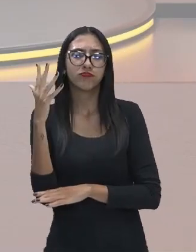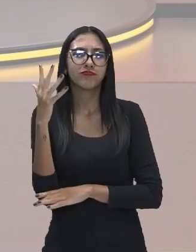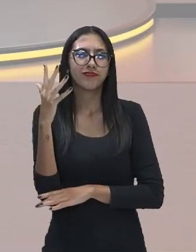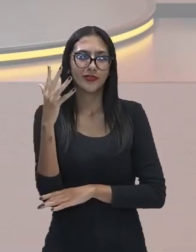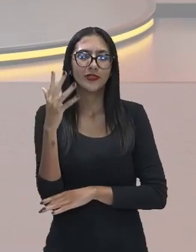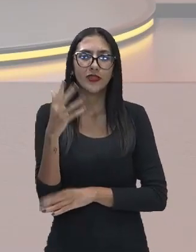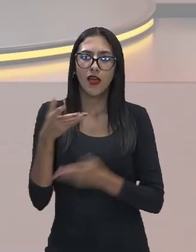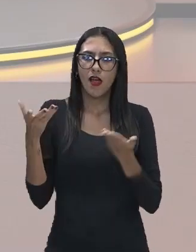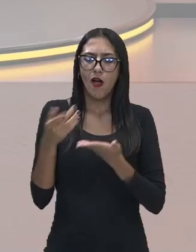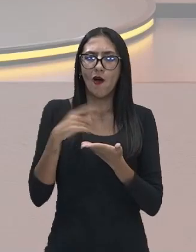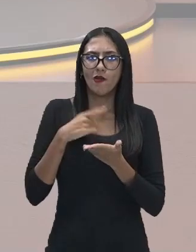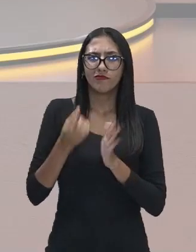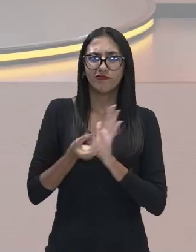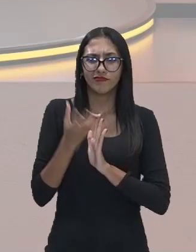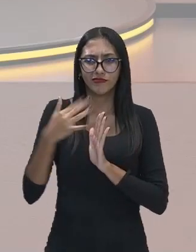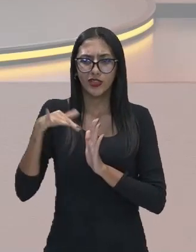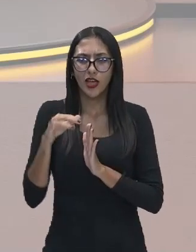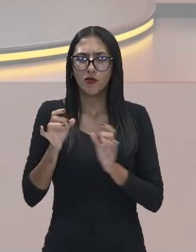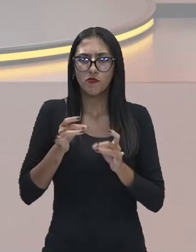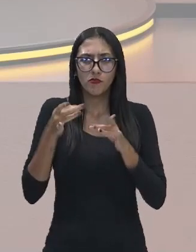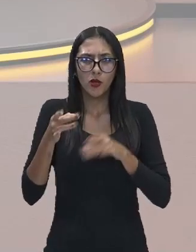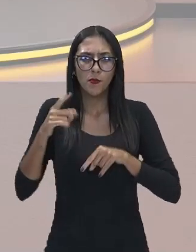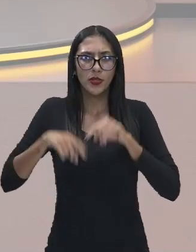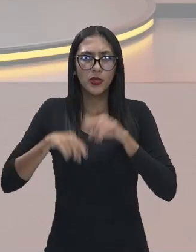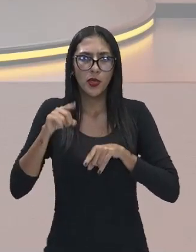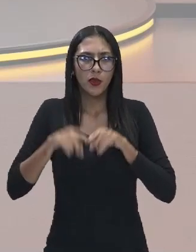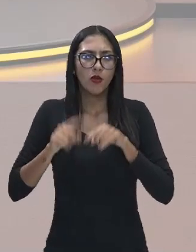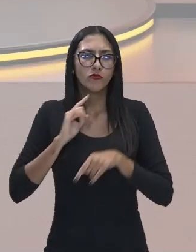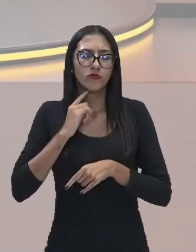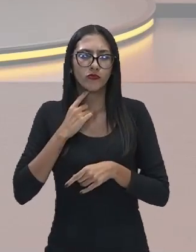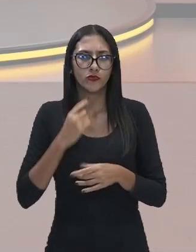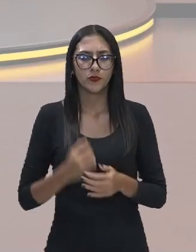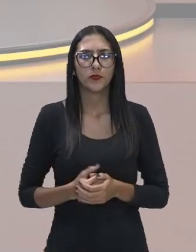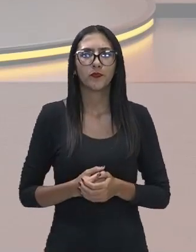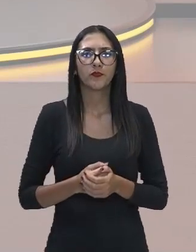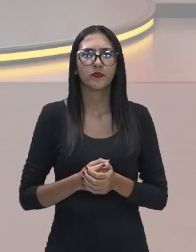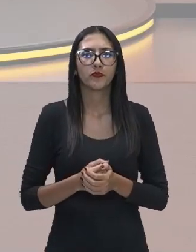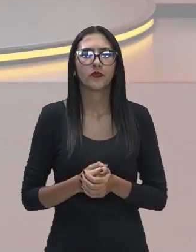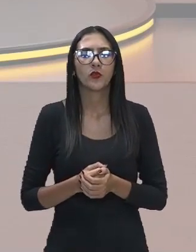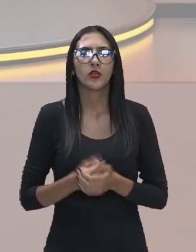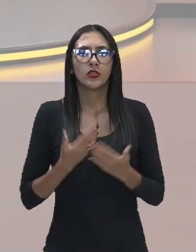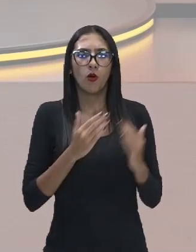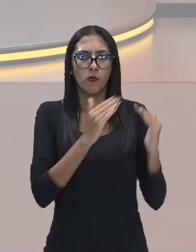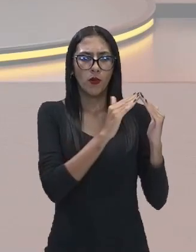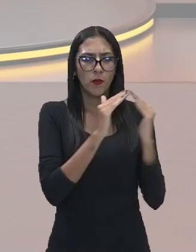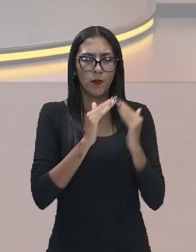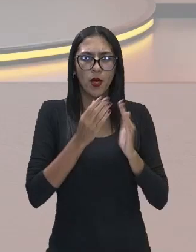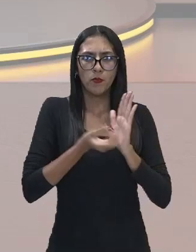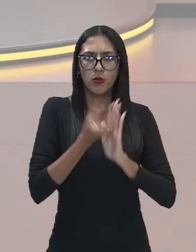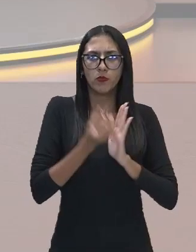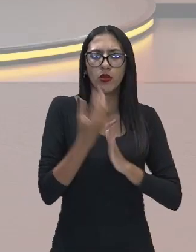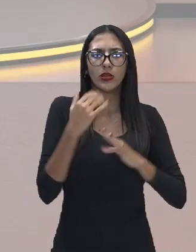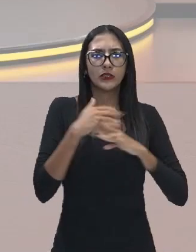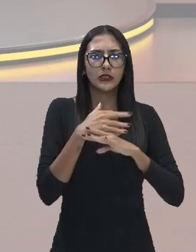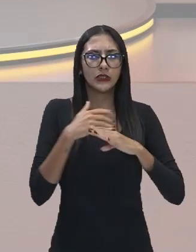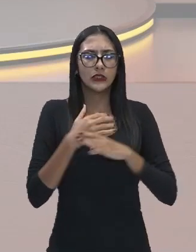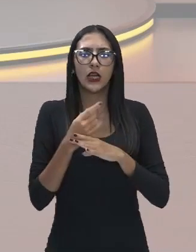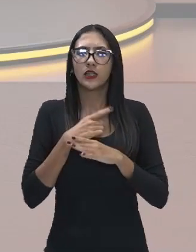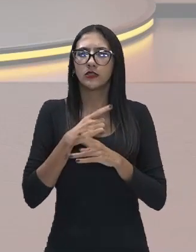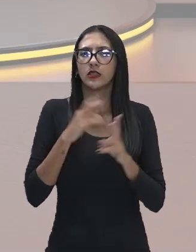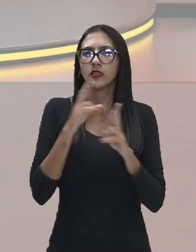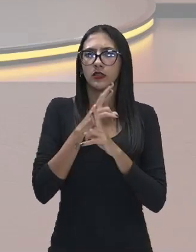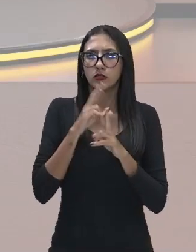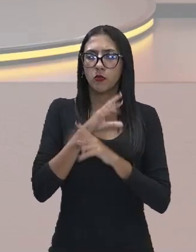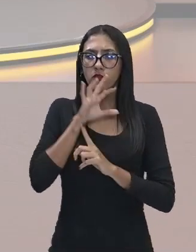de lixo ali concentrada então a urbanização exerce pressões que são muito significativas sobre as áreas de preservação